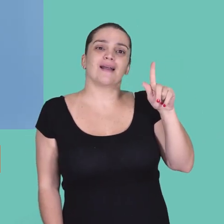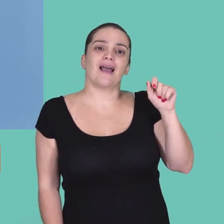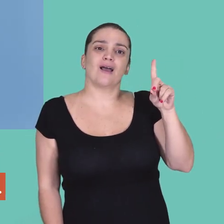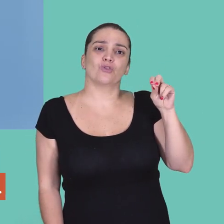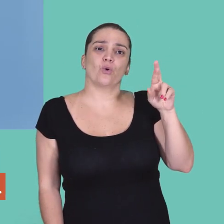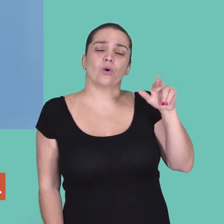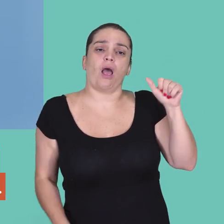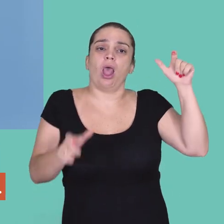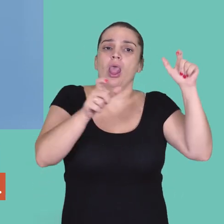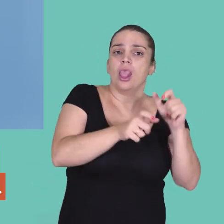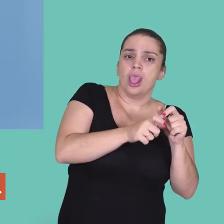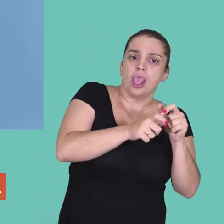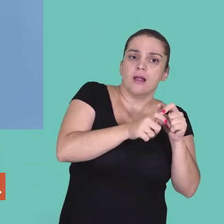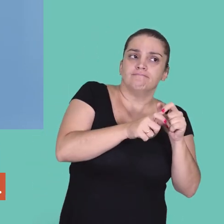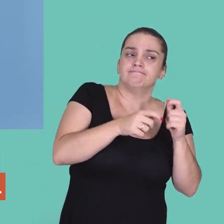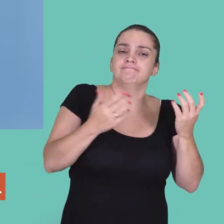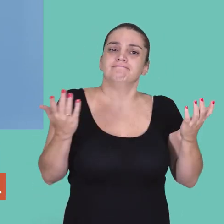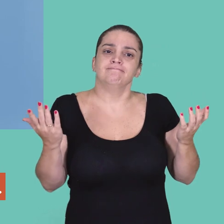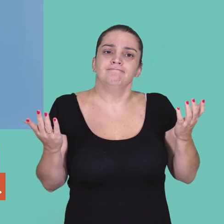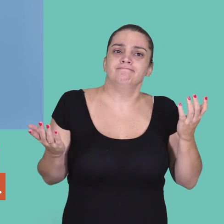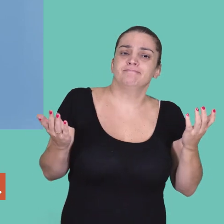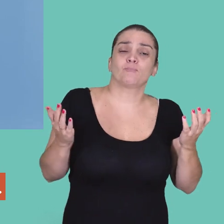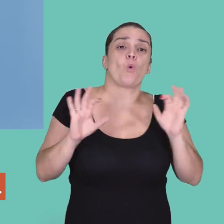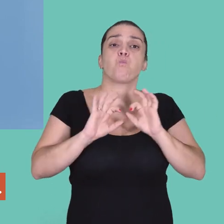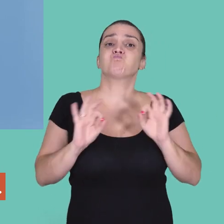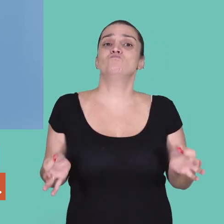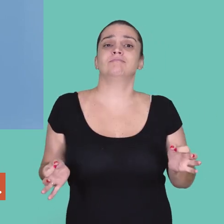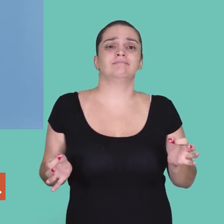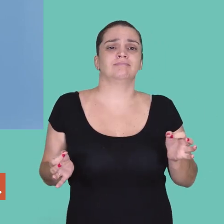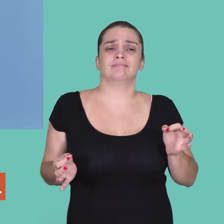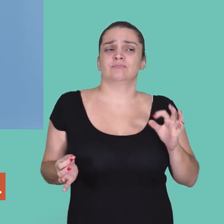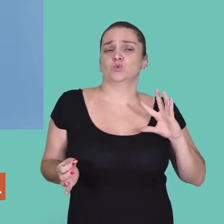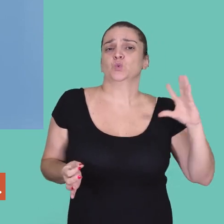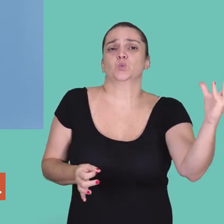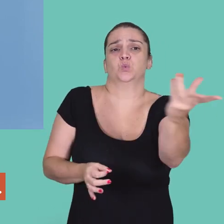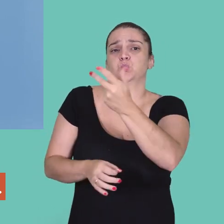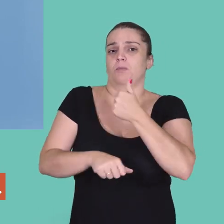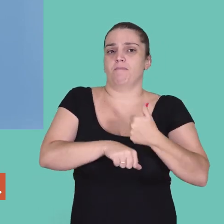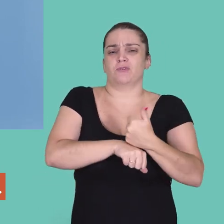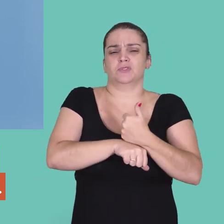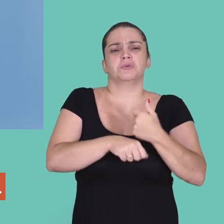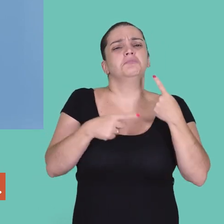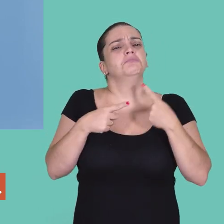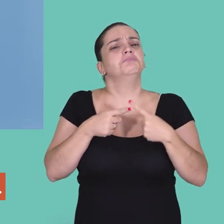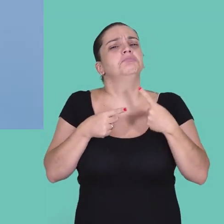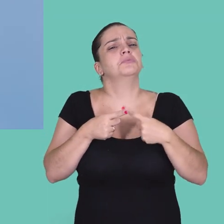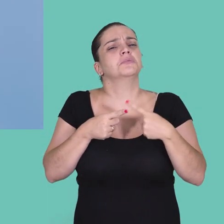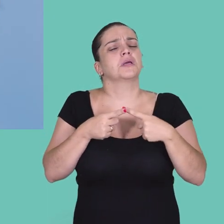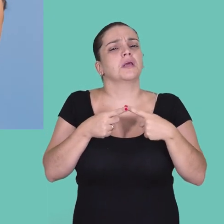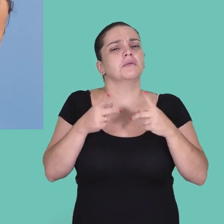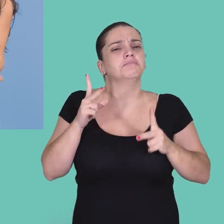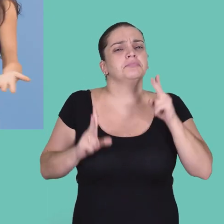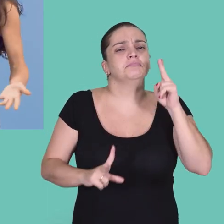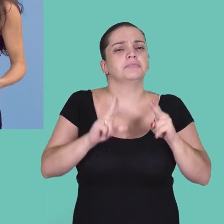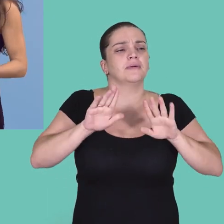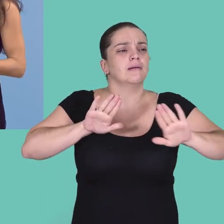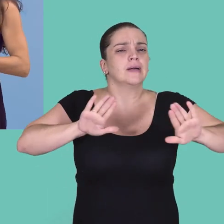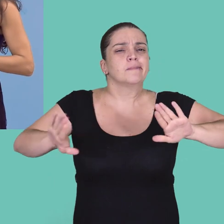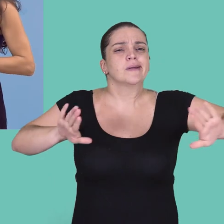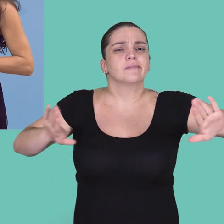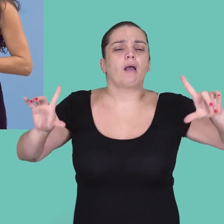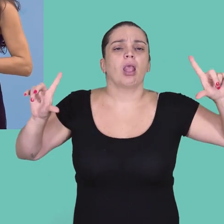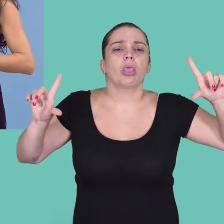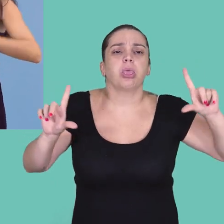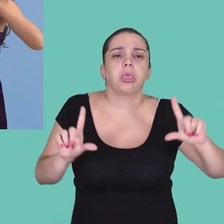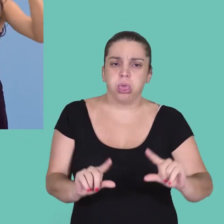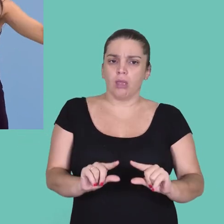exemplo. Então, isso ocorre de maneira bastante comum em todas as carreiras. Mas, por que será que acontece